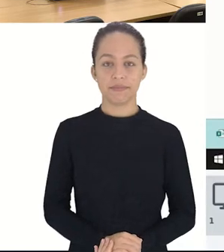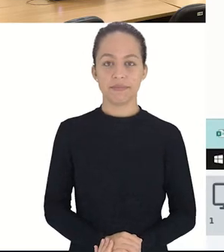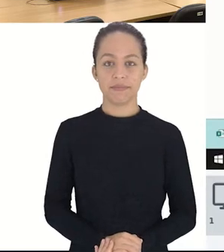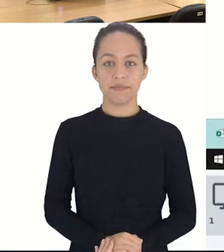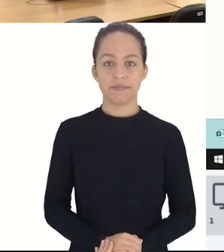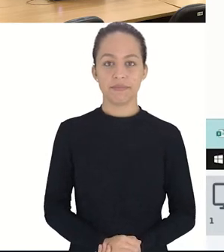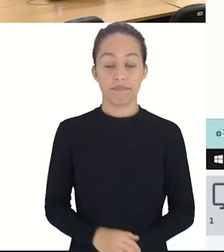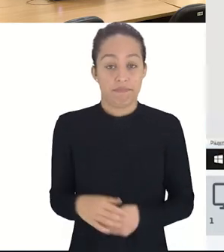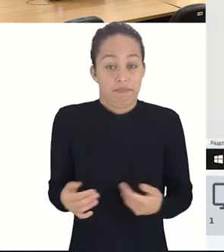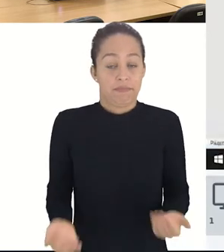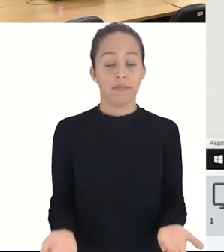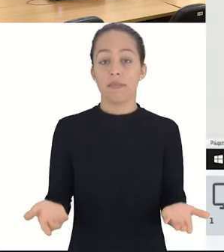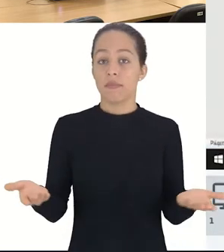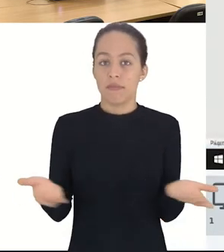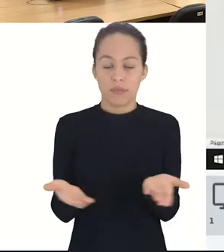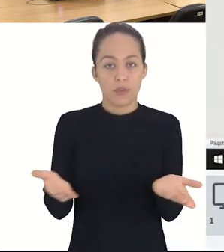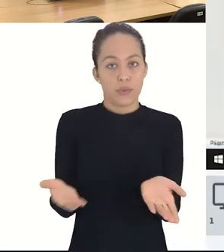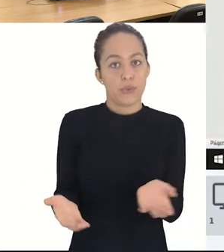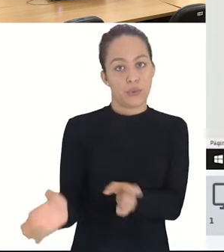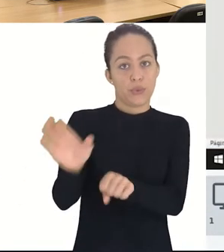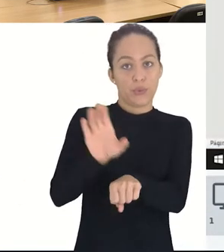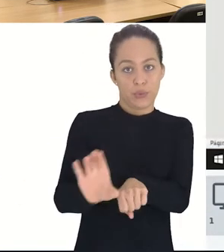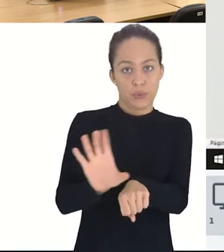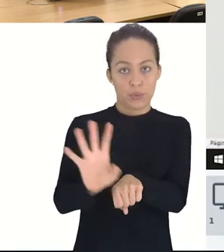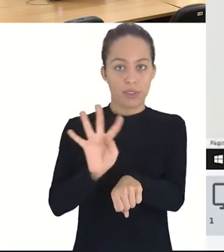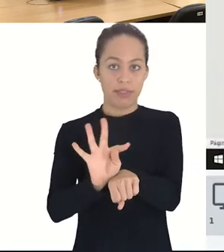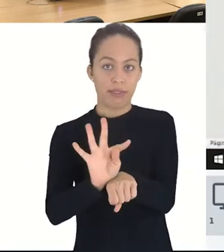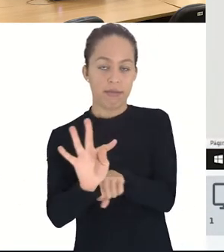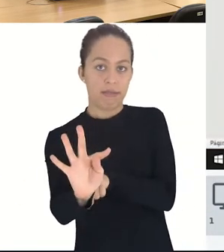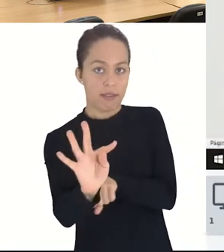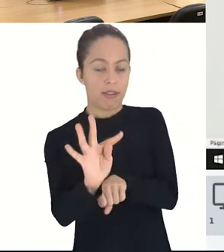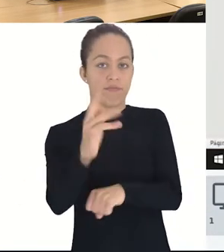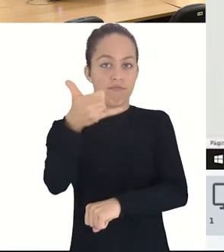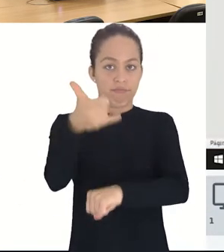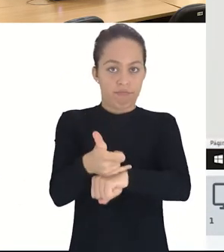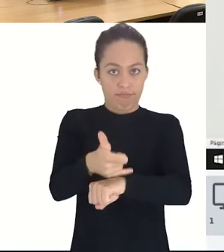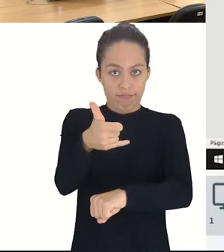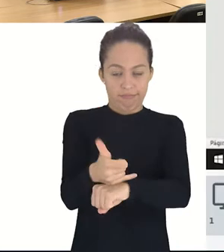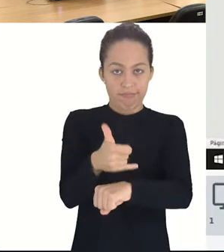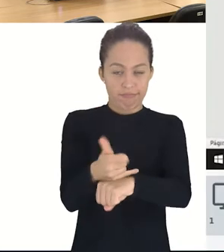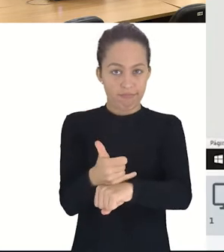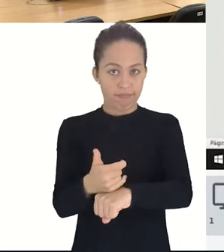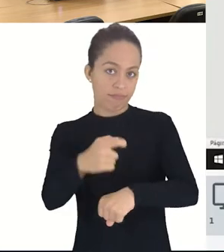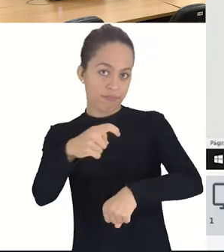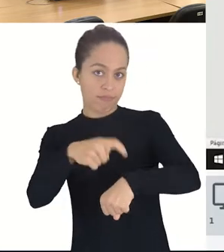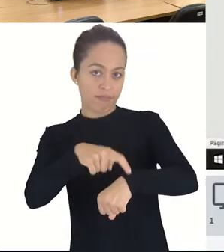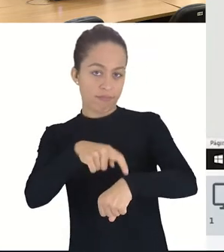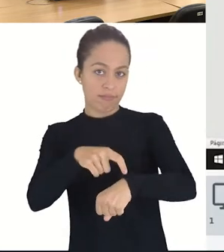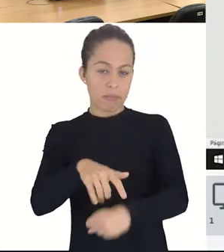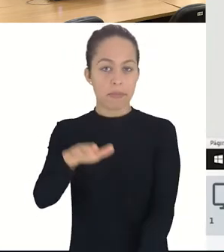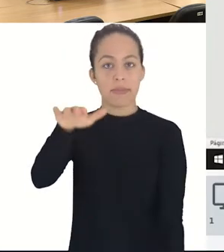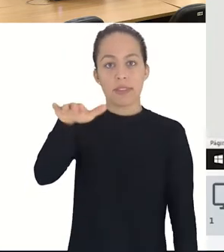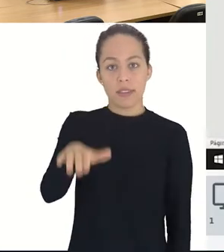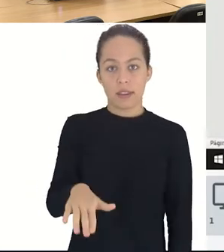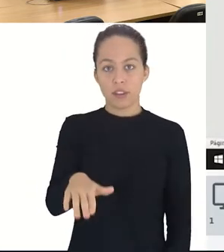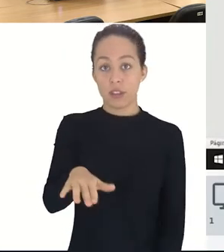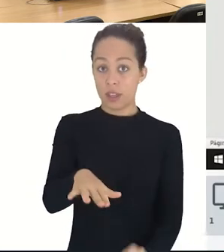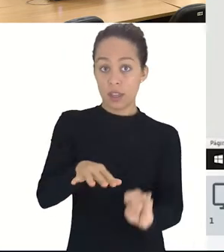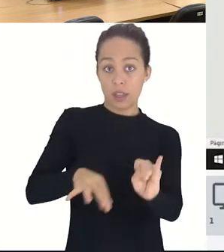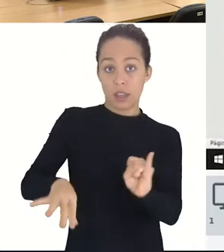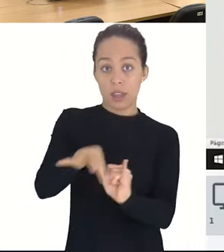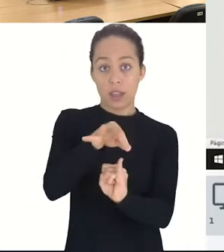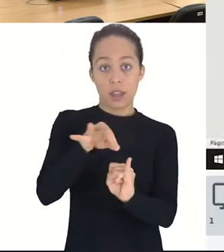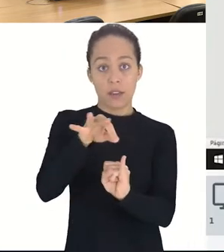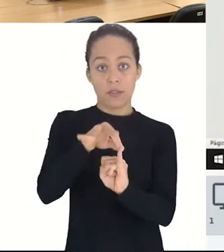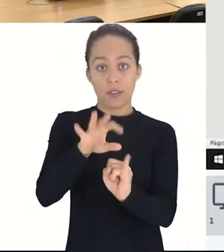Bom, vamos agora prosseguir então para o próximo curso, curso técnico concomitante em